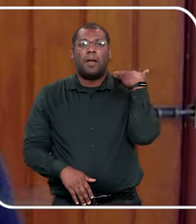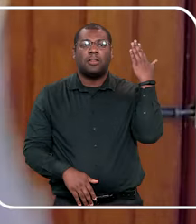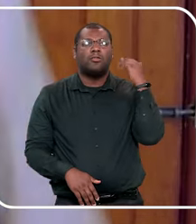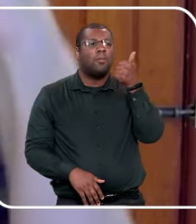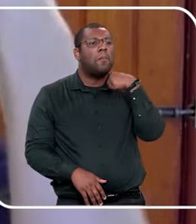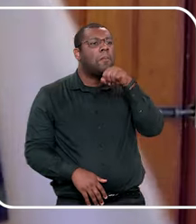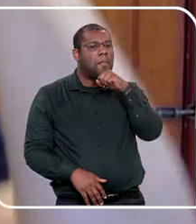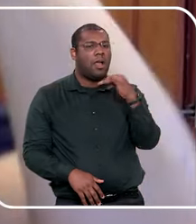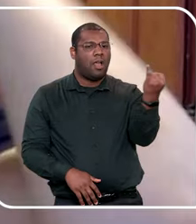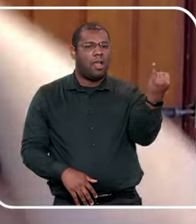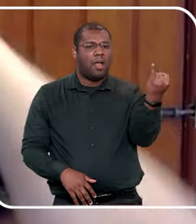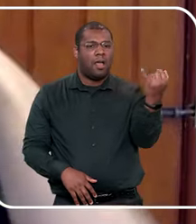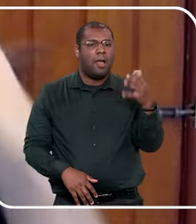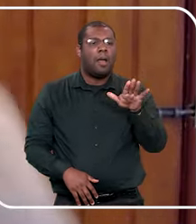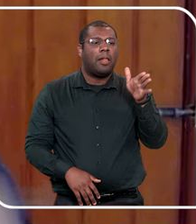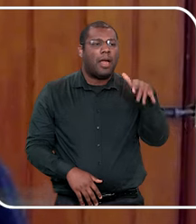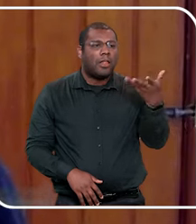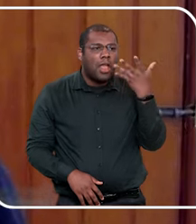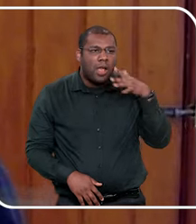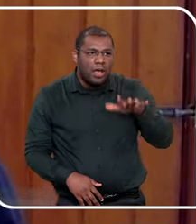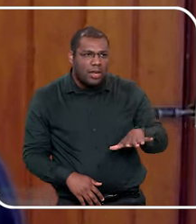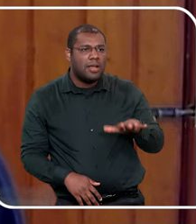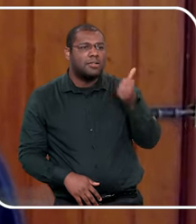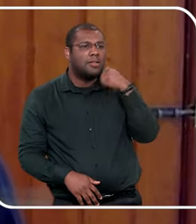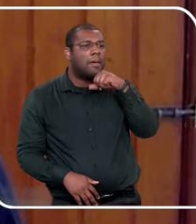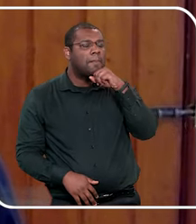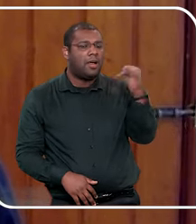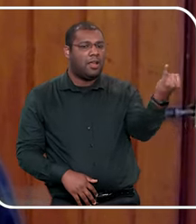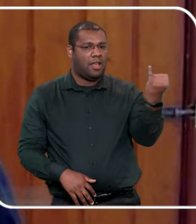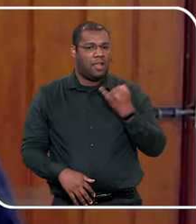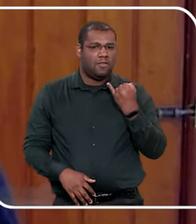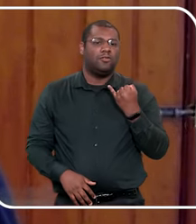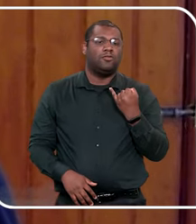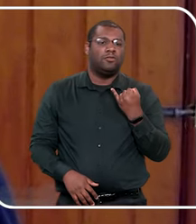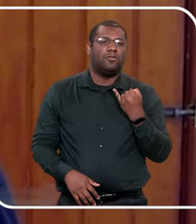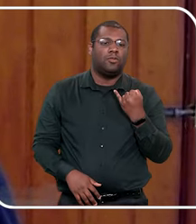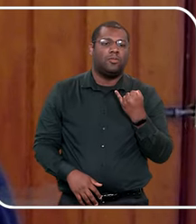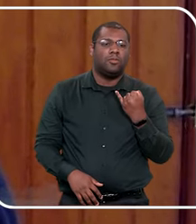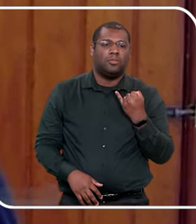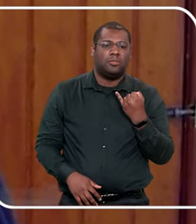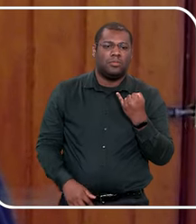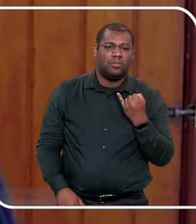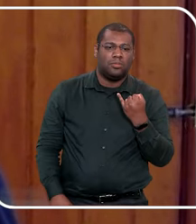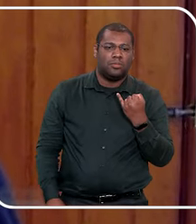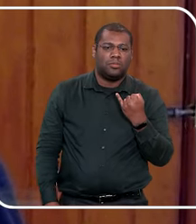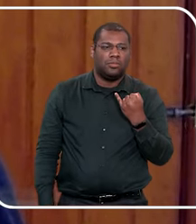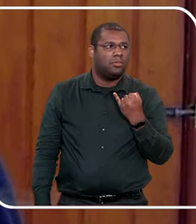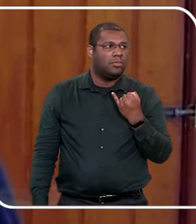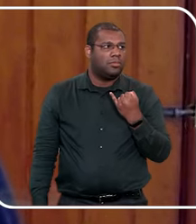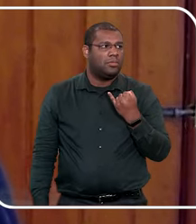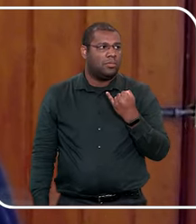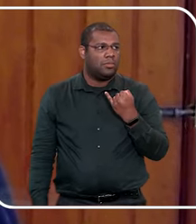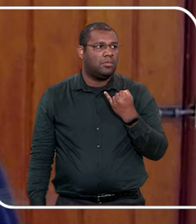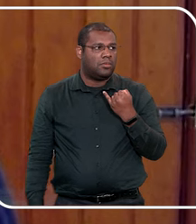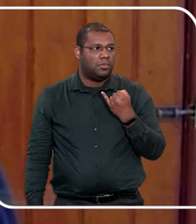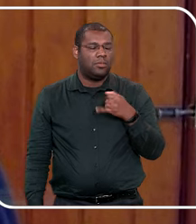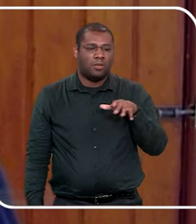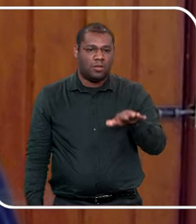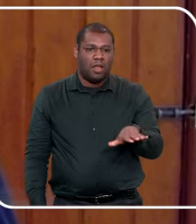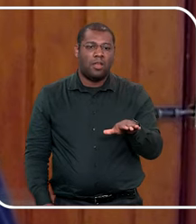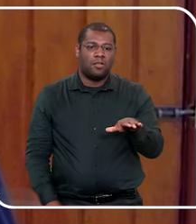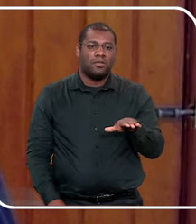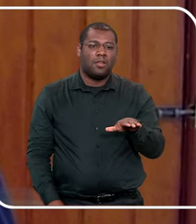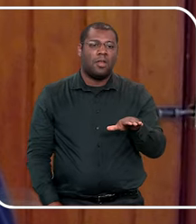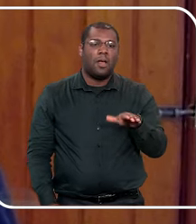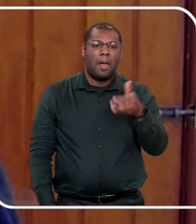uma mãe, eu não ouvi a mãe falando, mas a mãe teve uma medida protetiva contra a filha e não recebeu